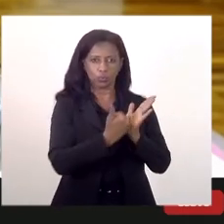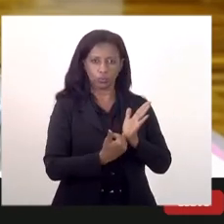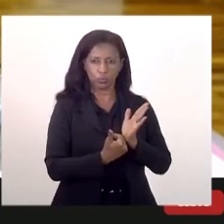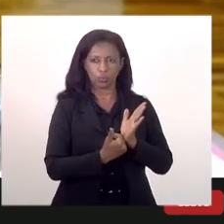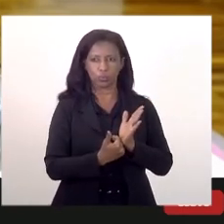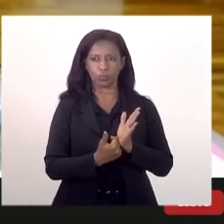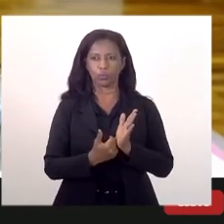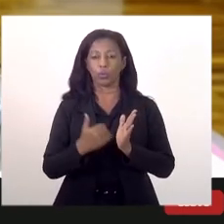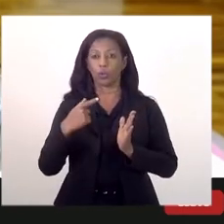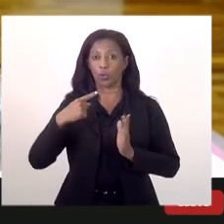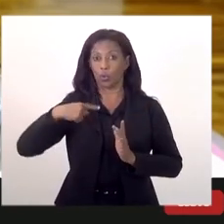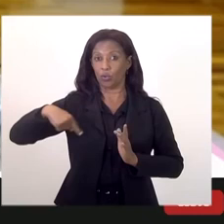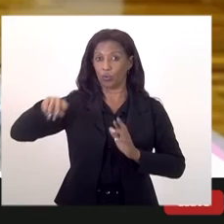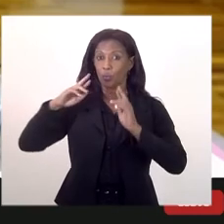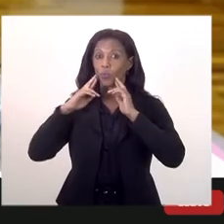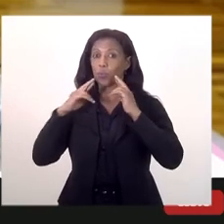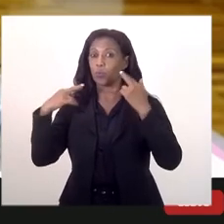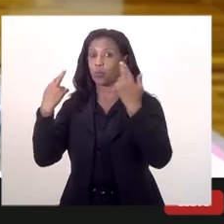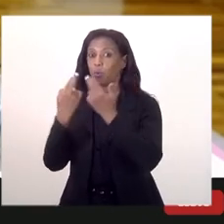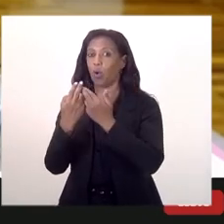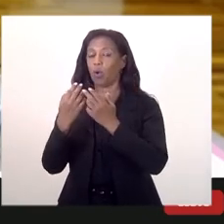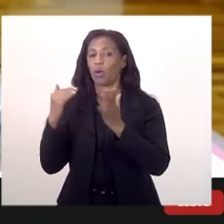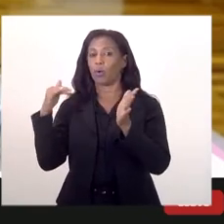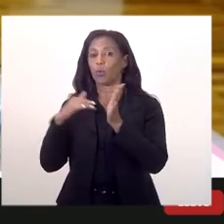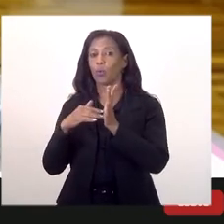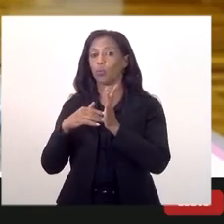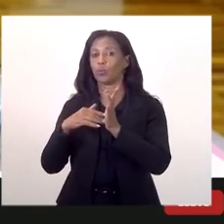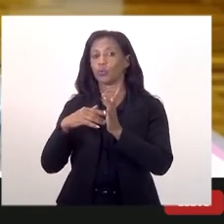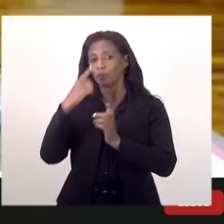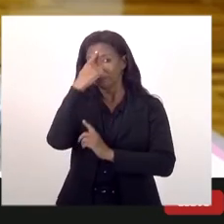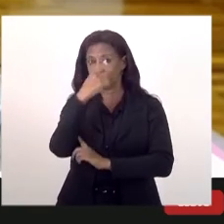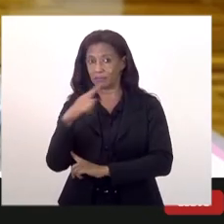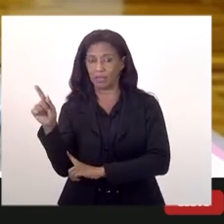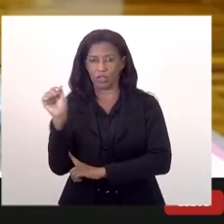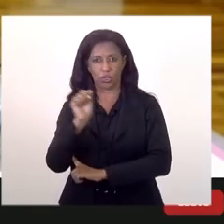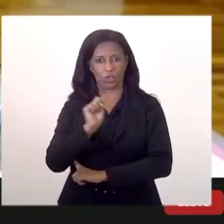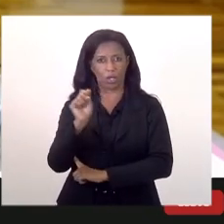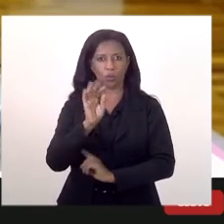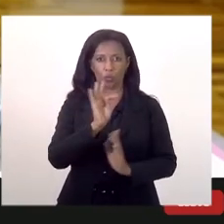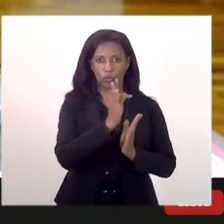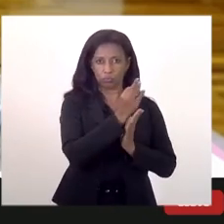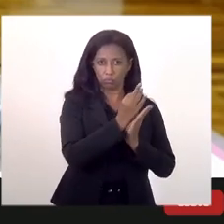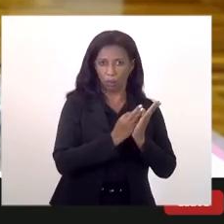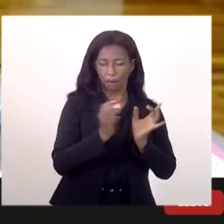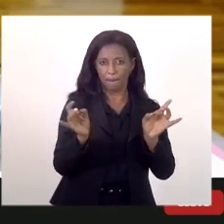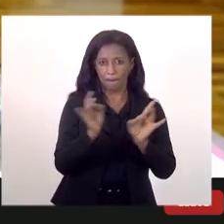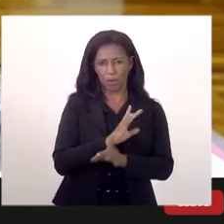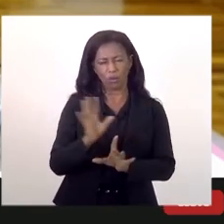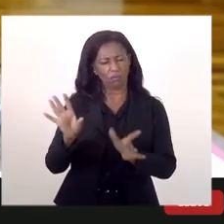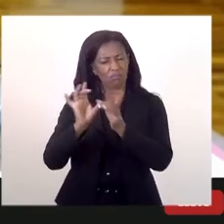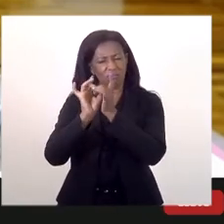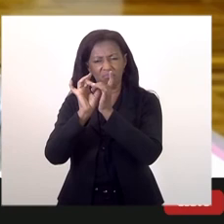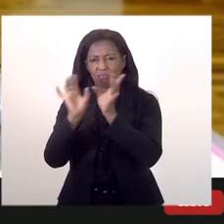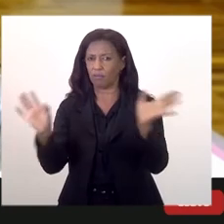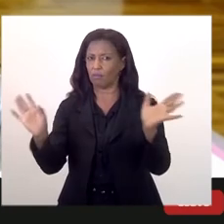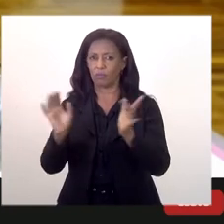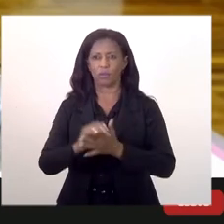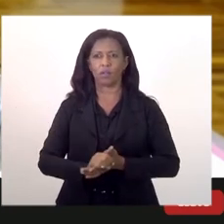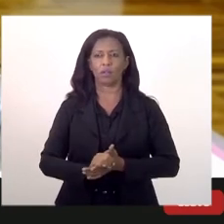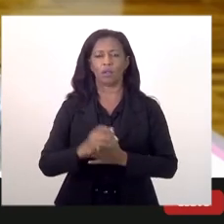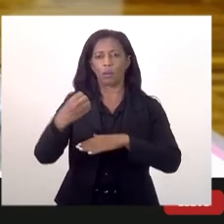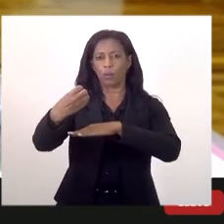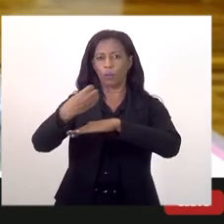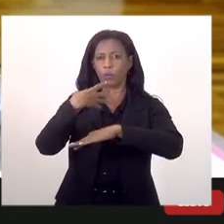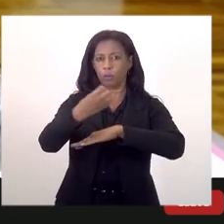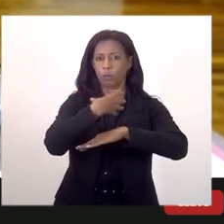nós vamos levar ao plenário na última semana de agosto tá o texto então fiquem à vontade para enviar